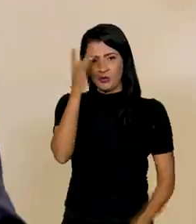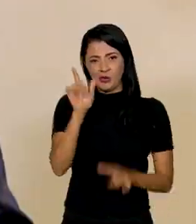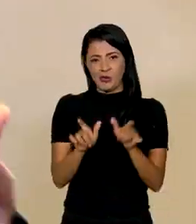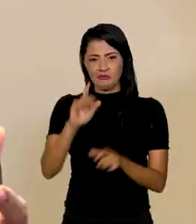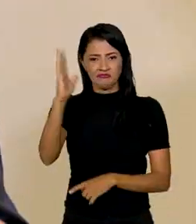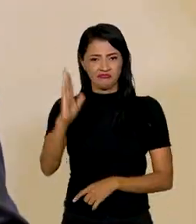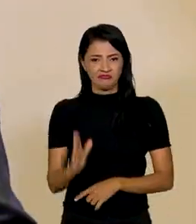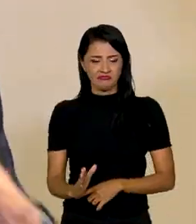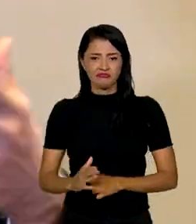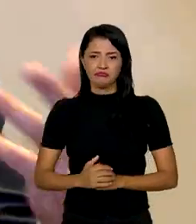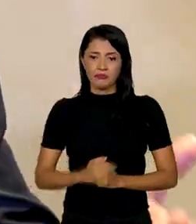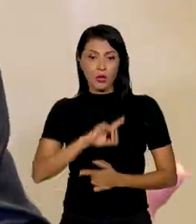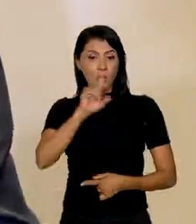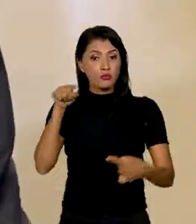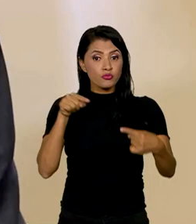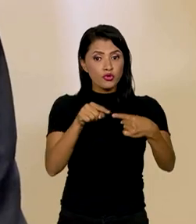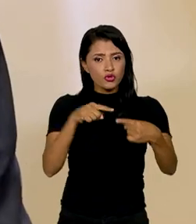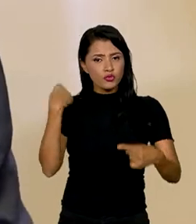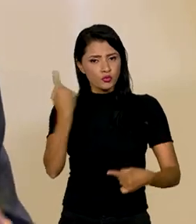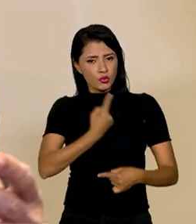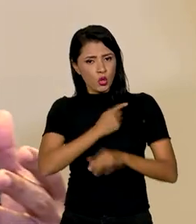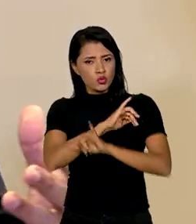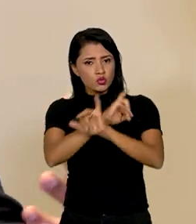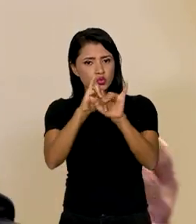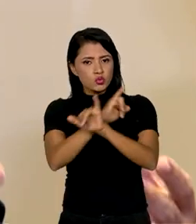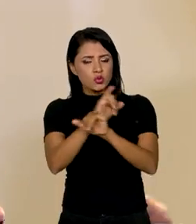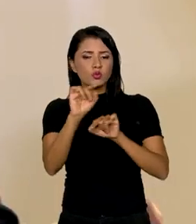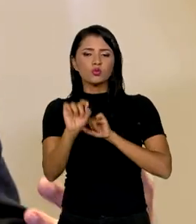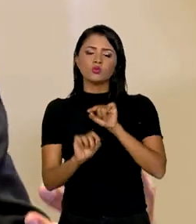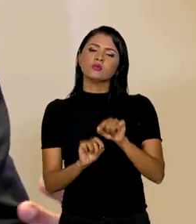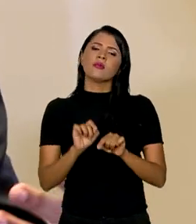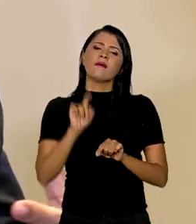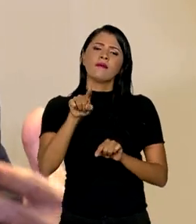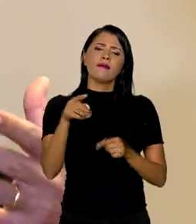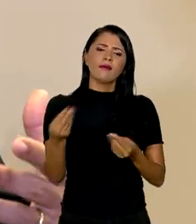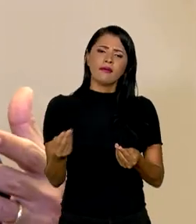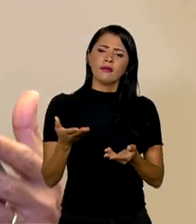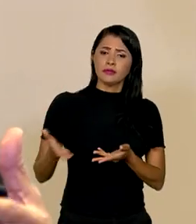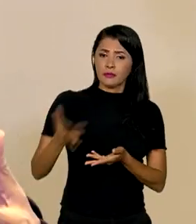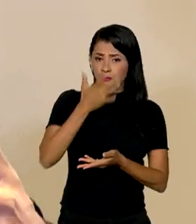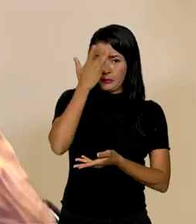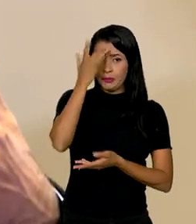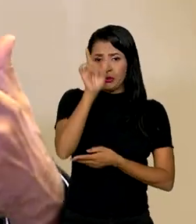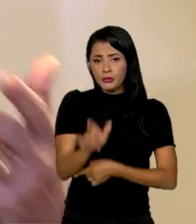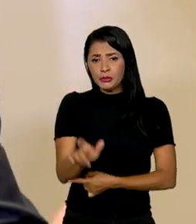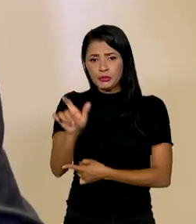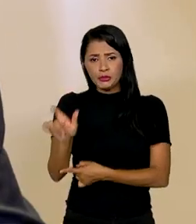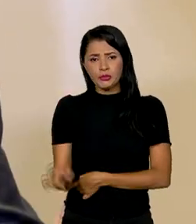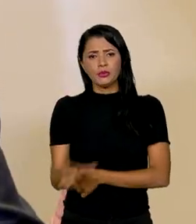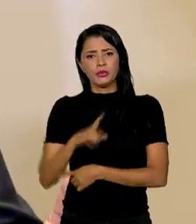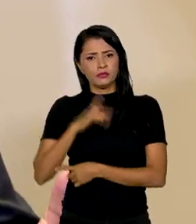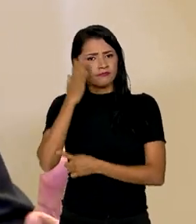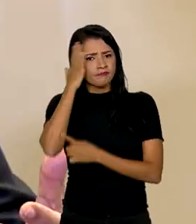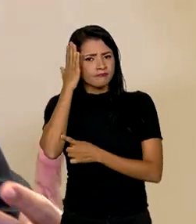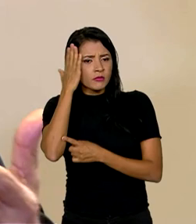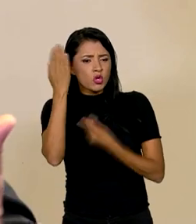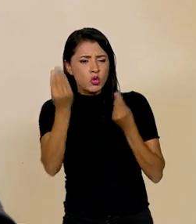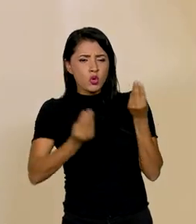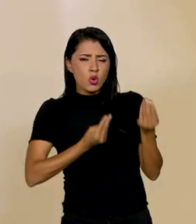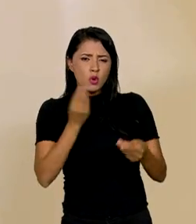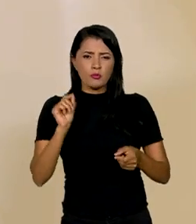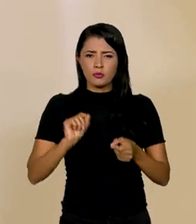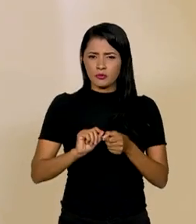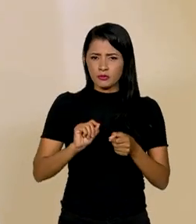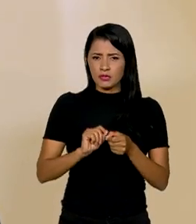Nosso objetivo com essa divulgação é fazer com que essas pessoas saibam como proceder